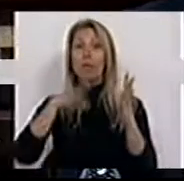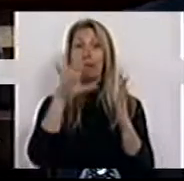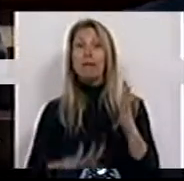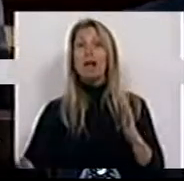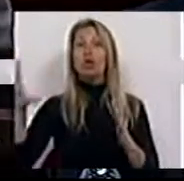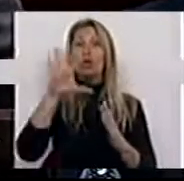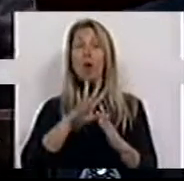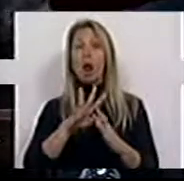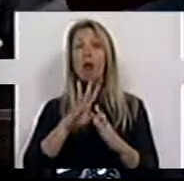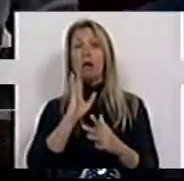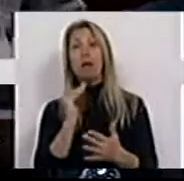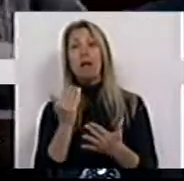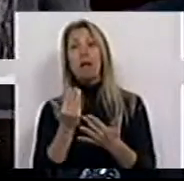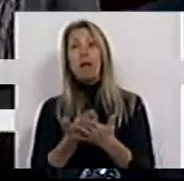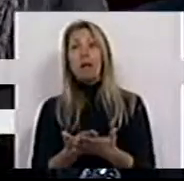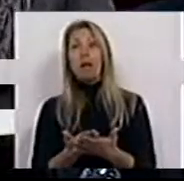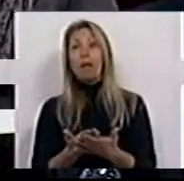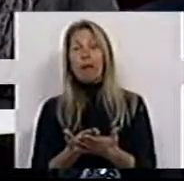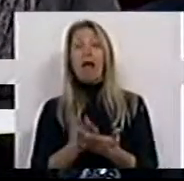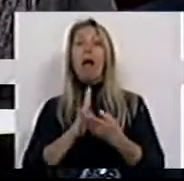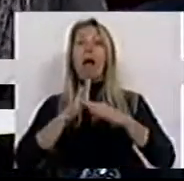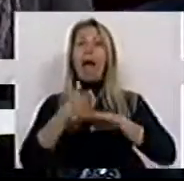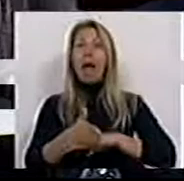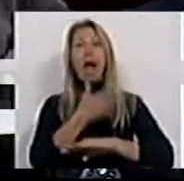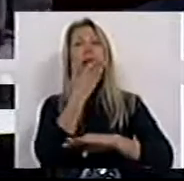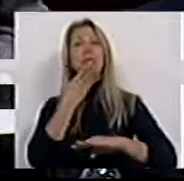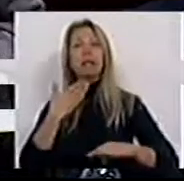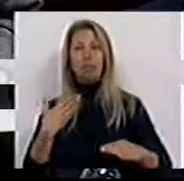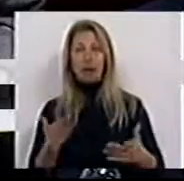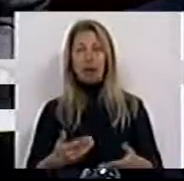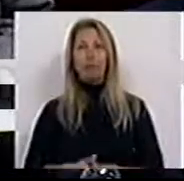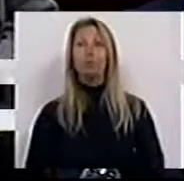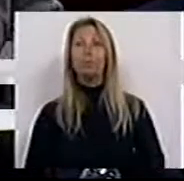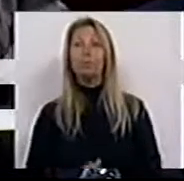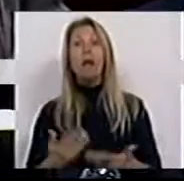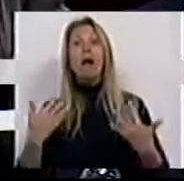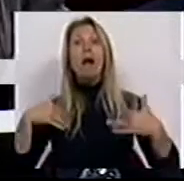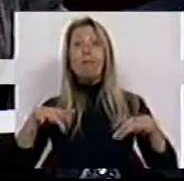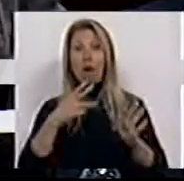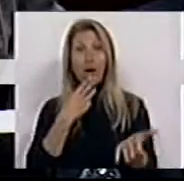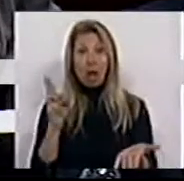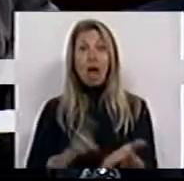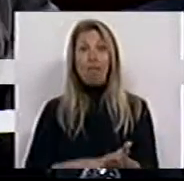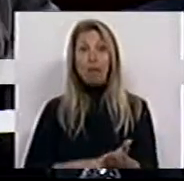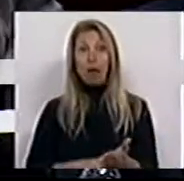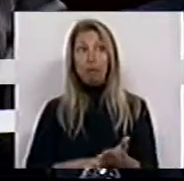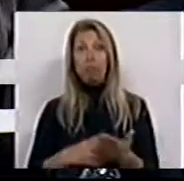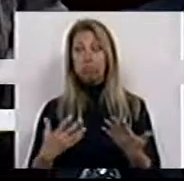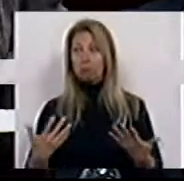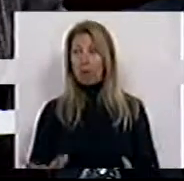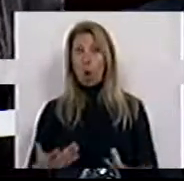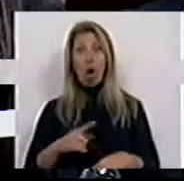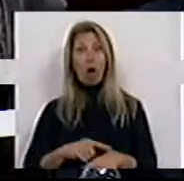da Promoção das Acessibilidades. Mas a verdade é que, aqui chegados,